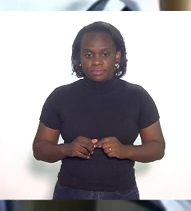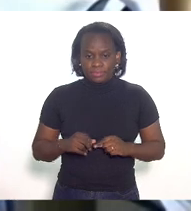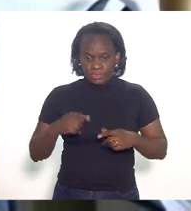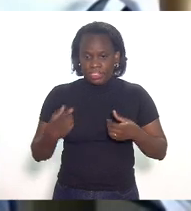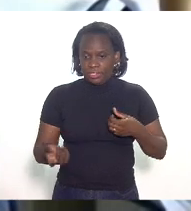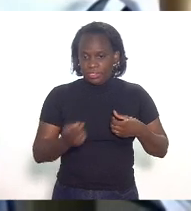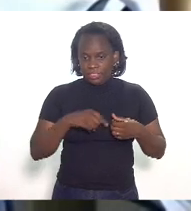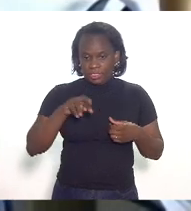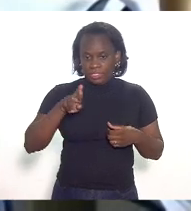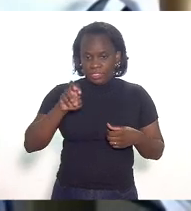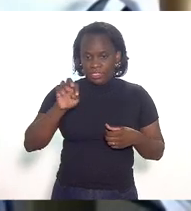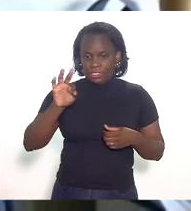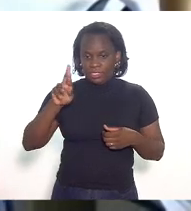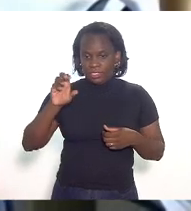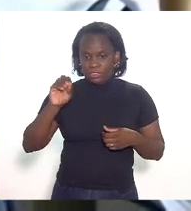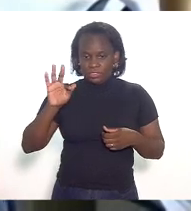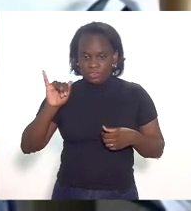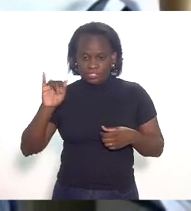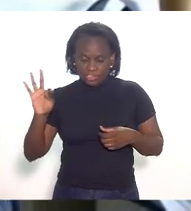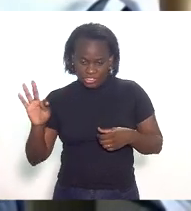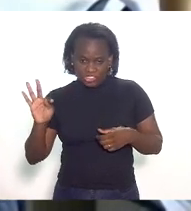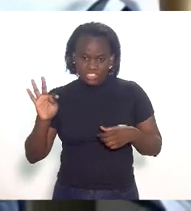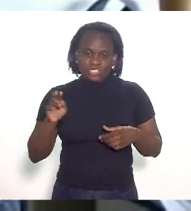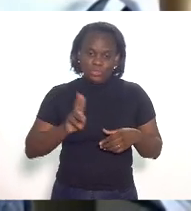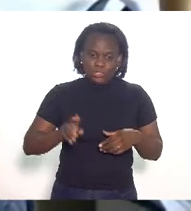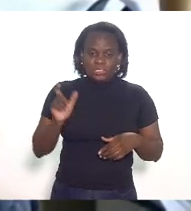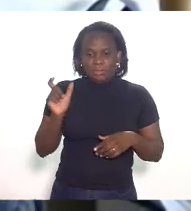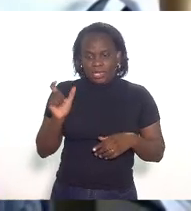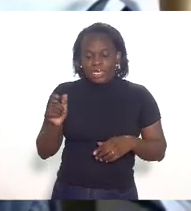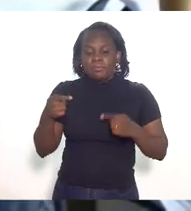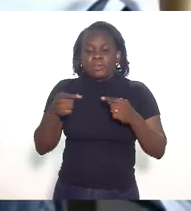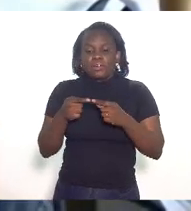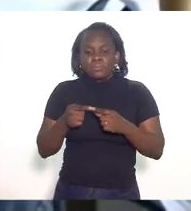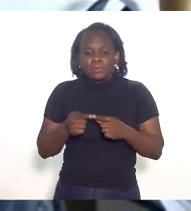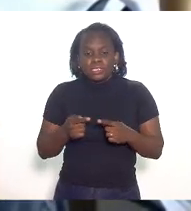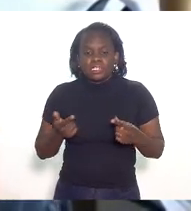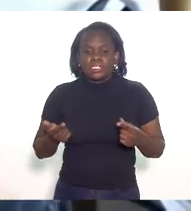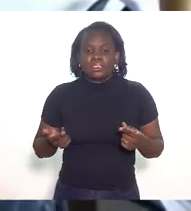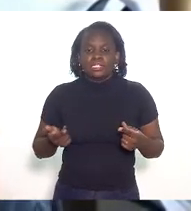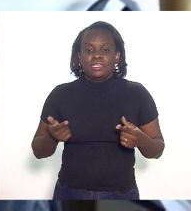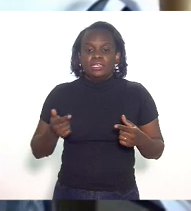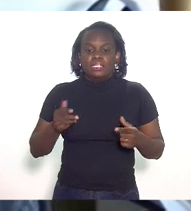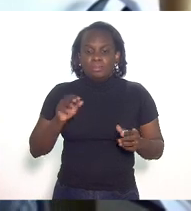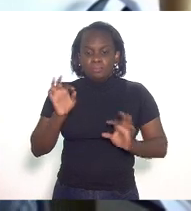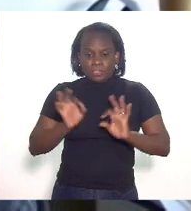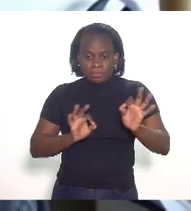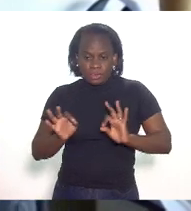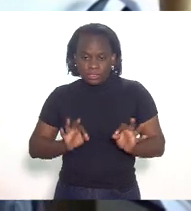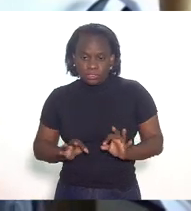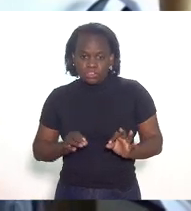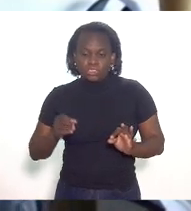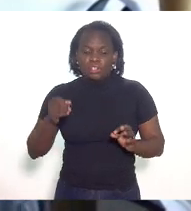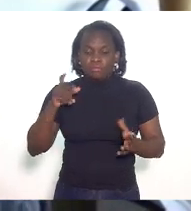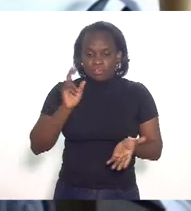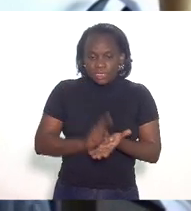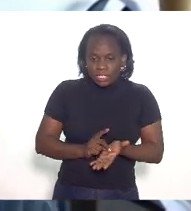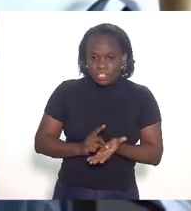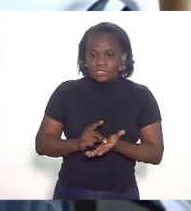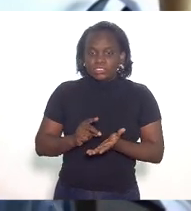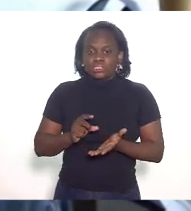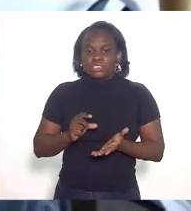retrofit é um termo que a gente usa para adequar uma instalação a uma realidade